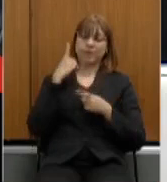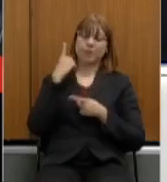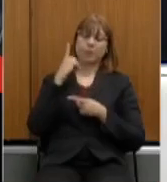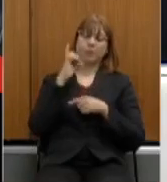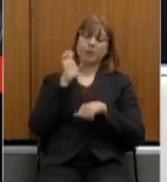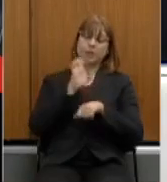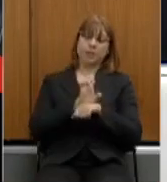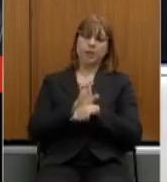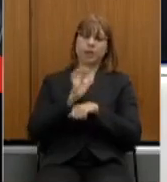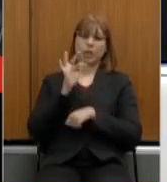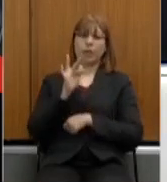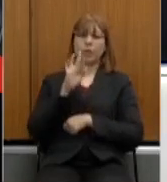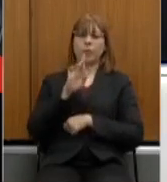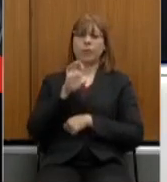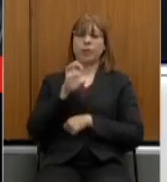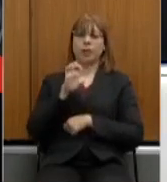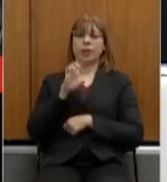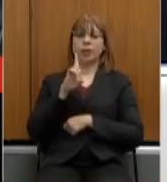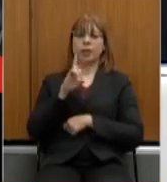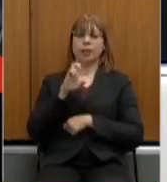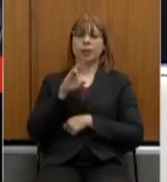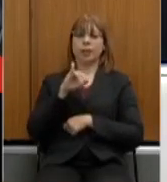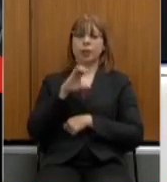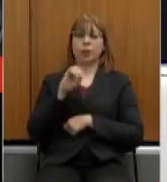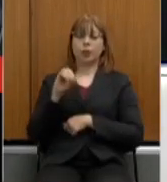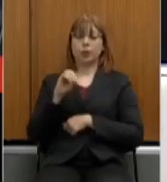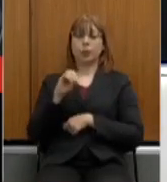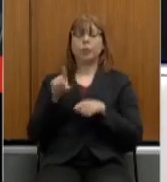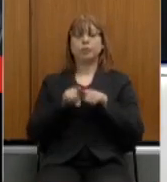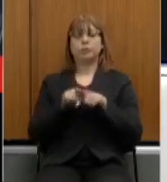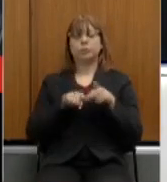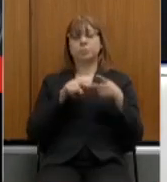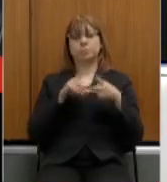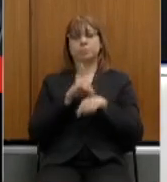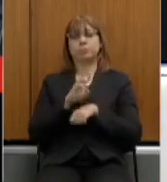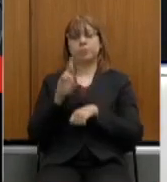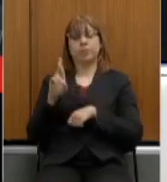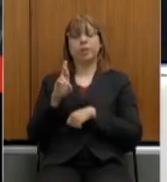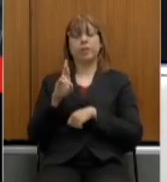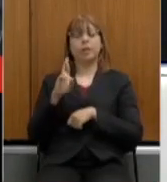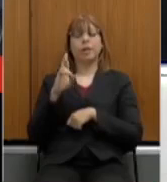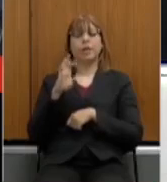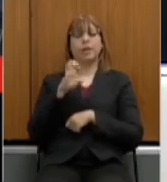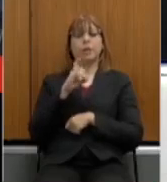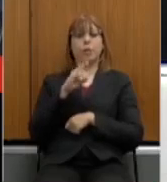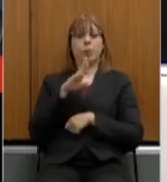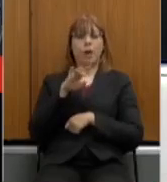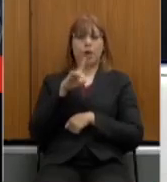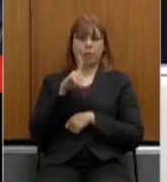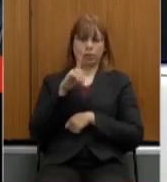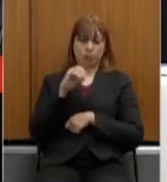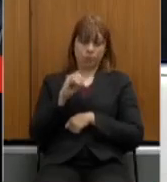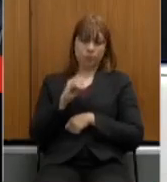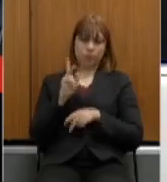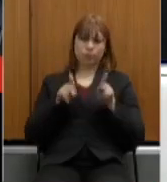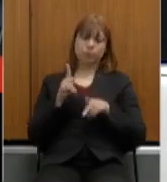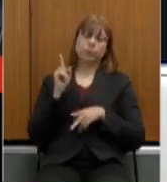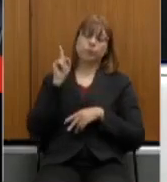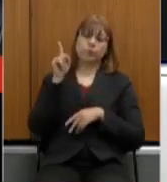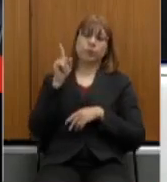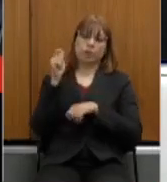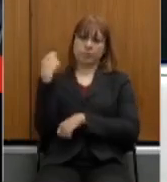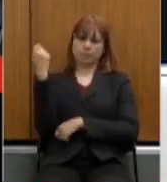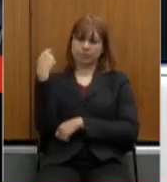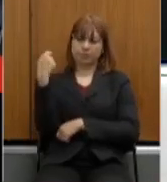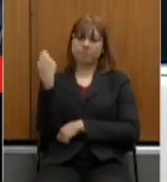Frederico Antunes e também do doutor Eduardo Cunha da Costa procurador geral do estado do Rio Grande do